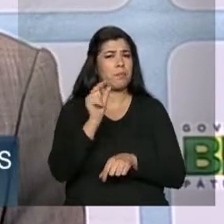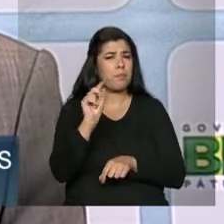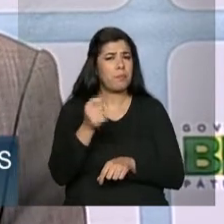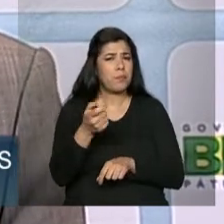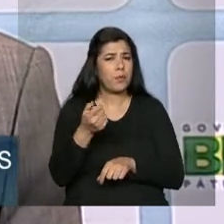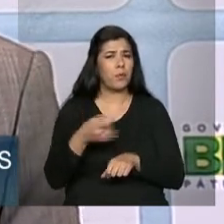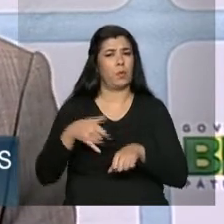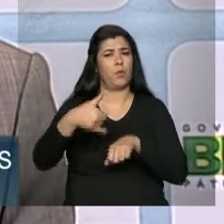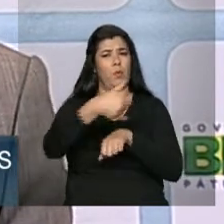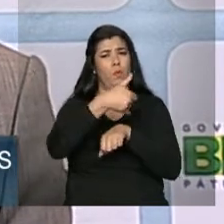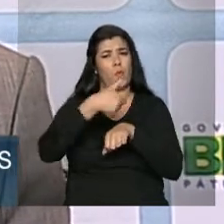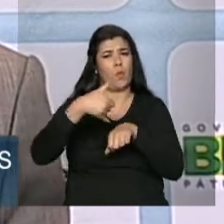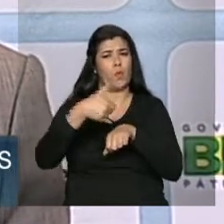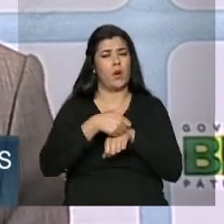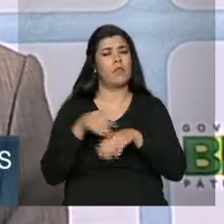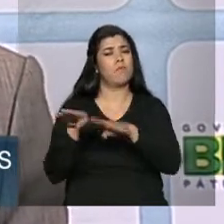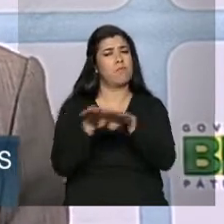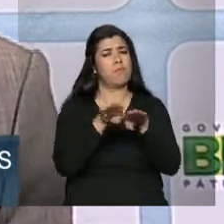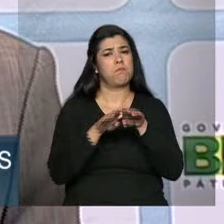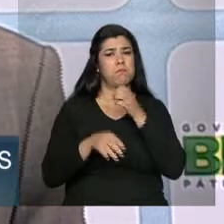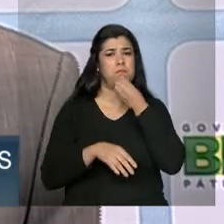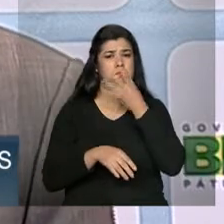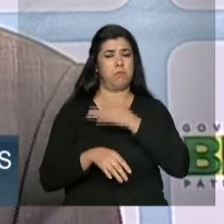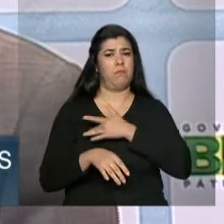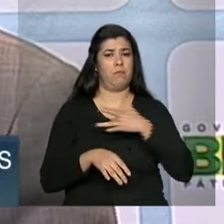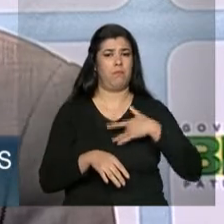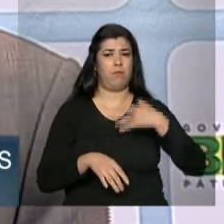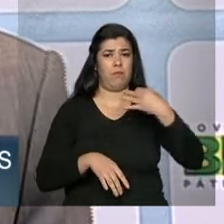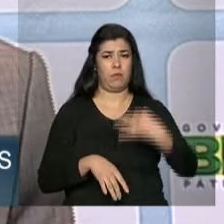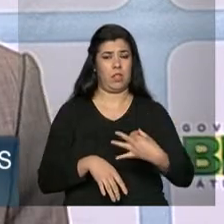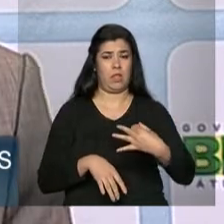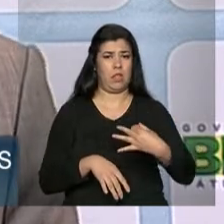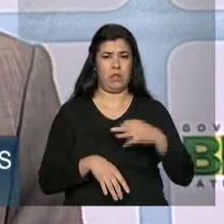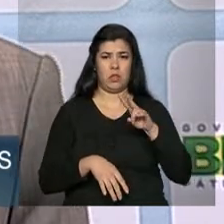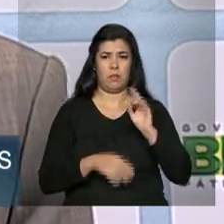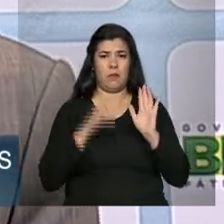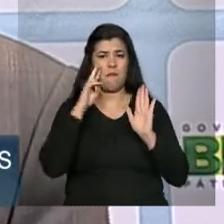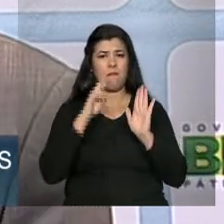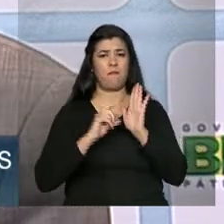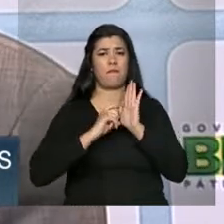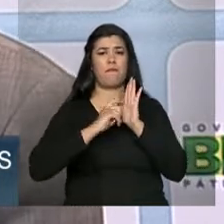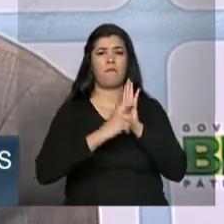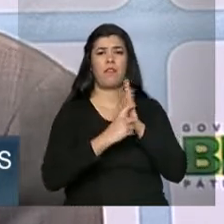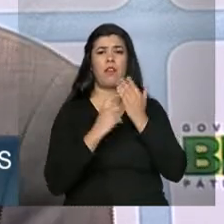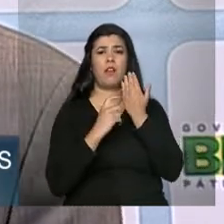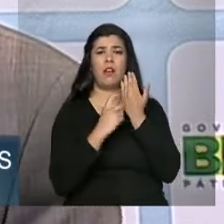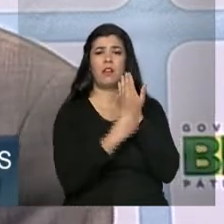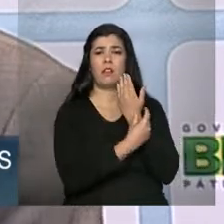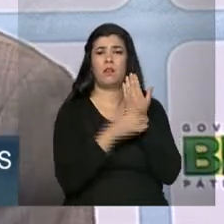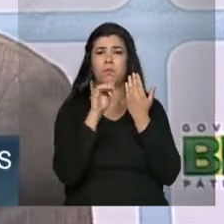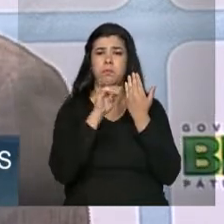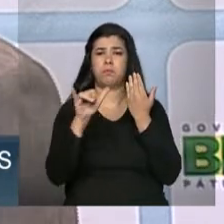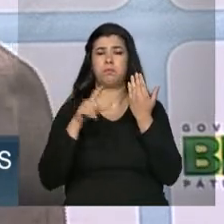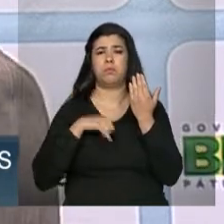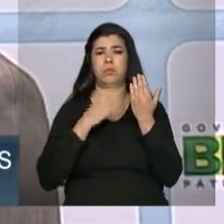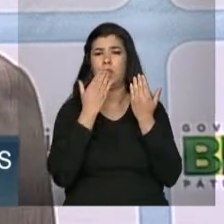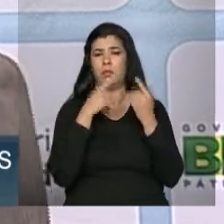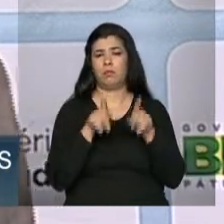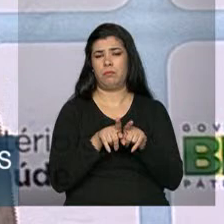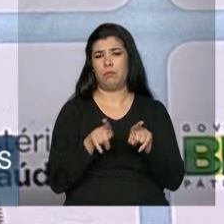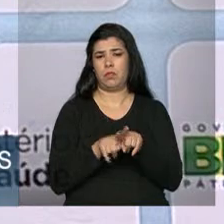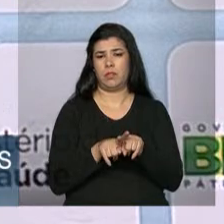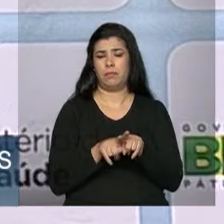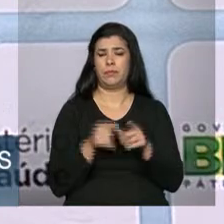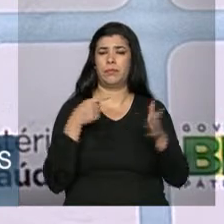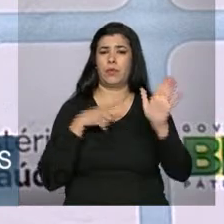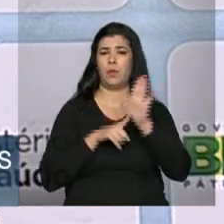decisivo para que a gente tenha uma alimentação saudável. Não basta apenas olhar a rotulagem do alimento. Ministro, eu tenho uma pergunta. Senão você me induz a uma